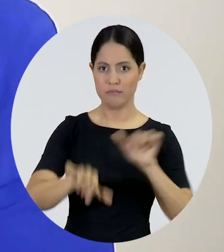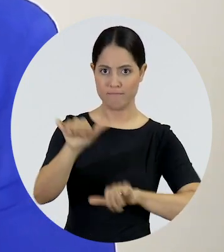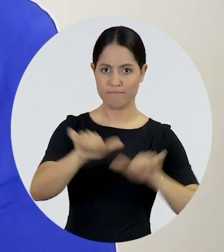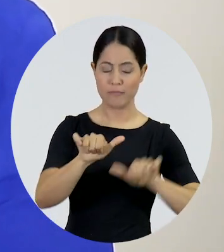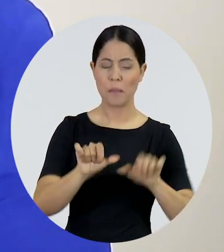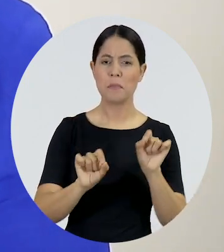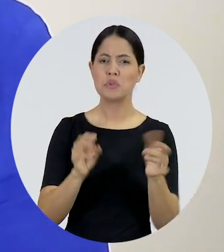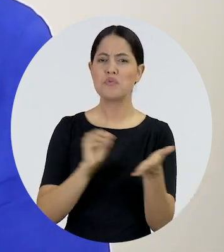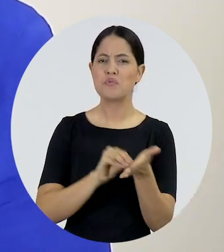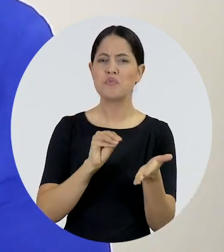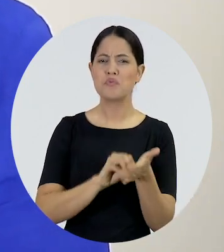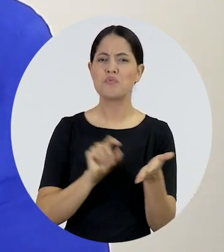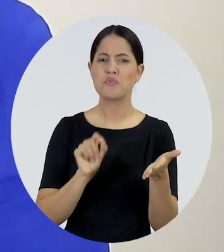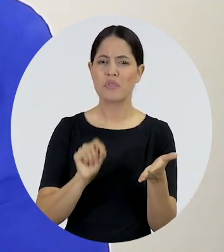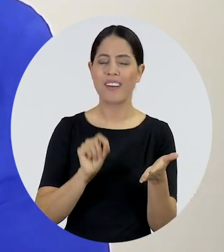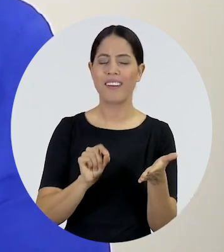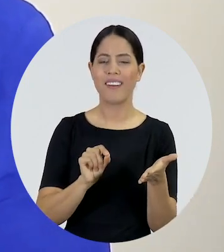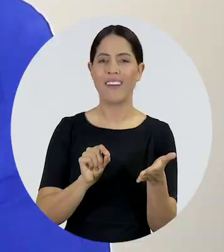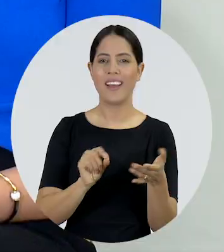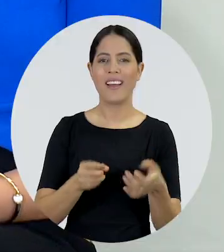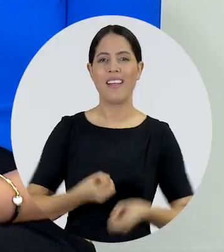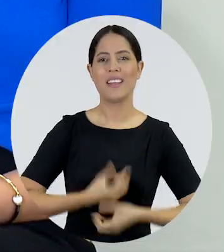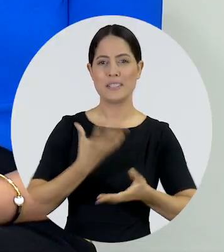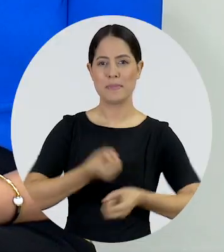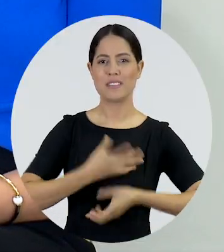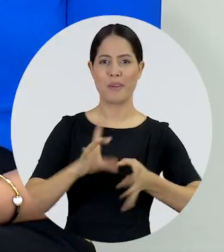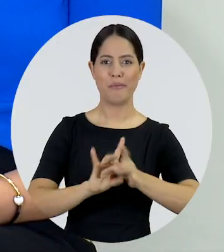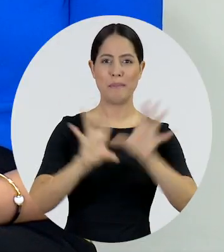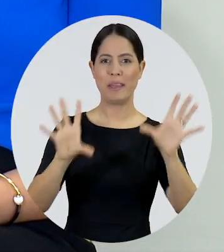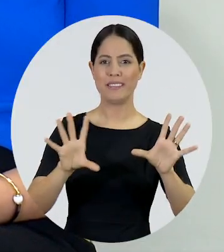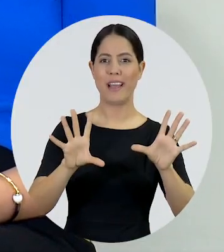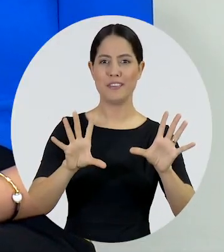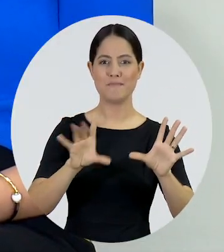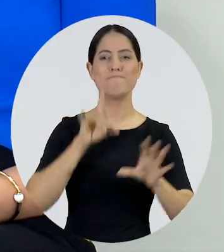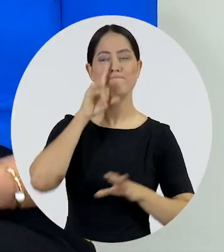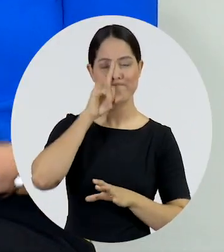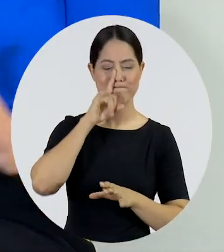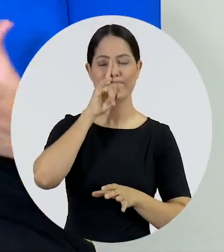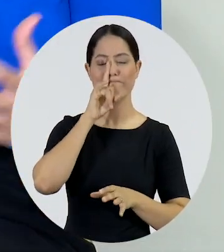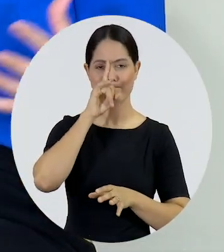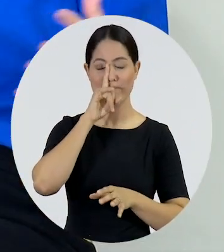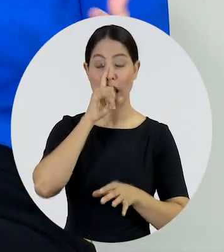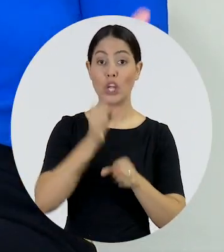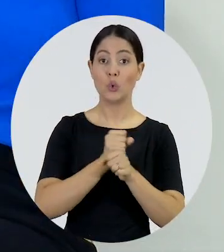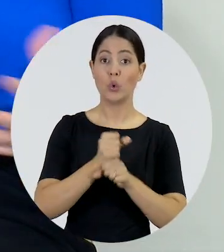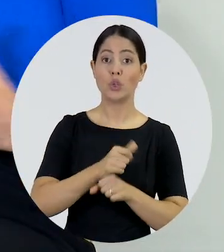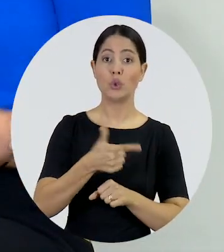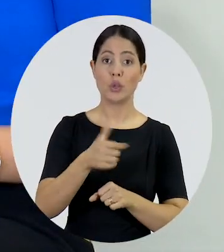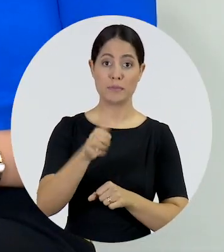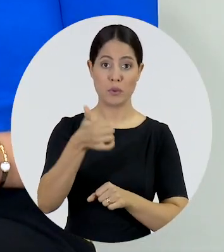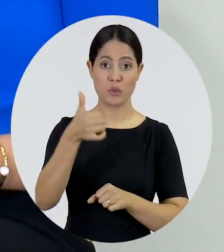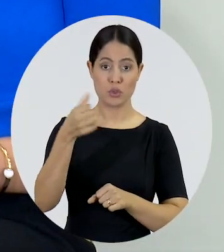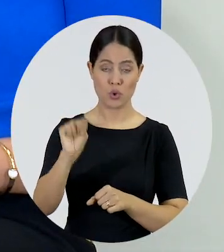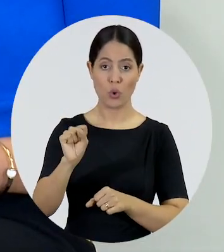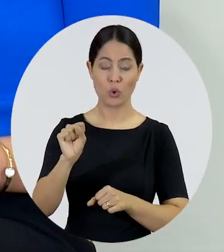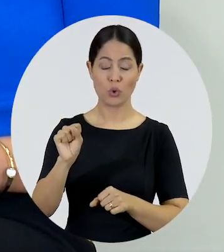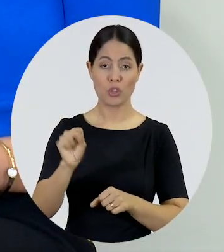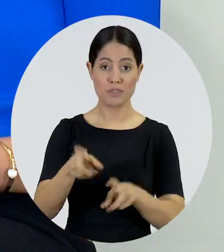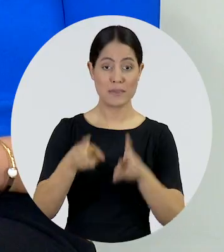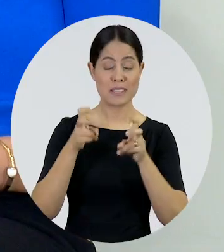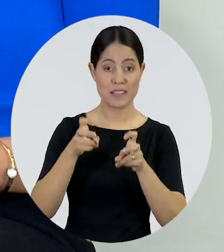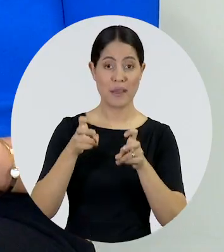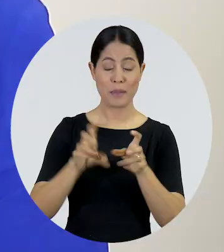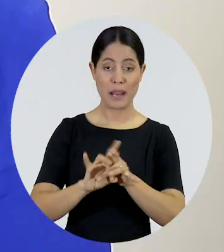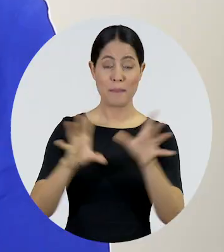declínio da proteção da liberdade de expressão. A gente tem visto que, nos últimos 10 anos, 2018 foi o ano que menos se protegeu a